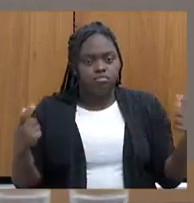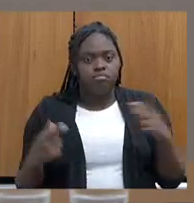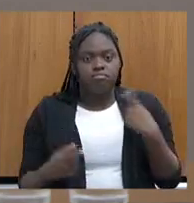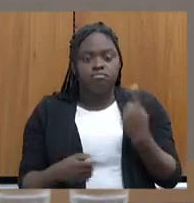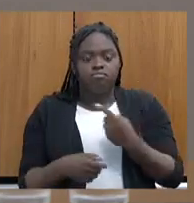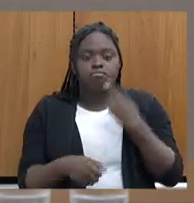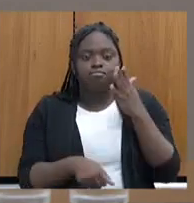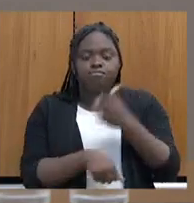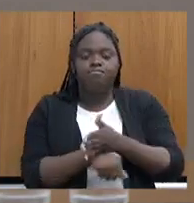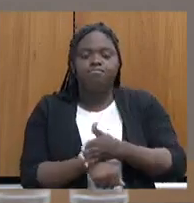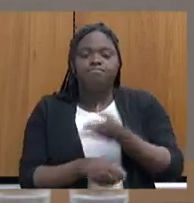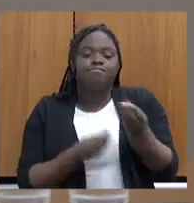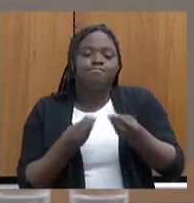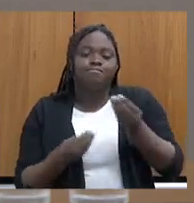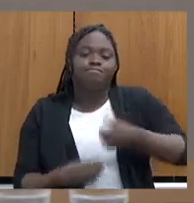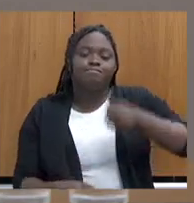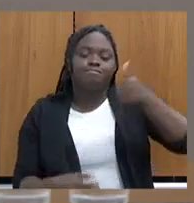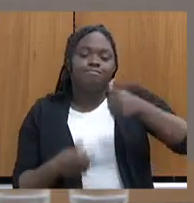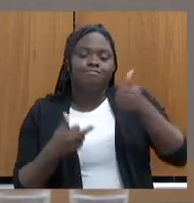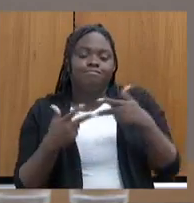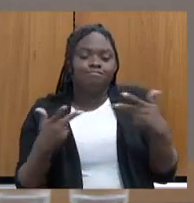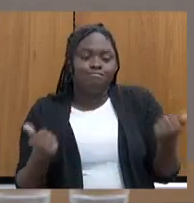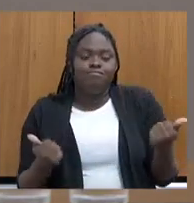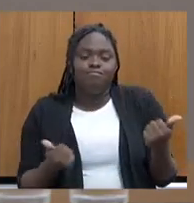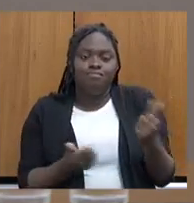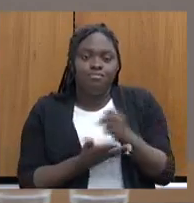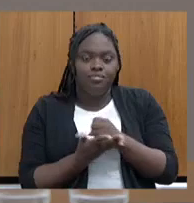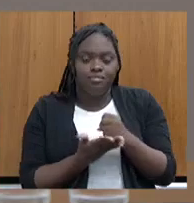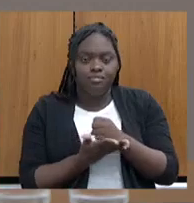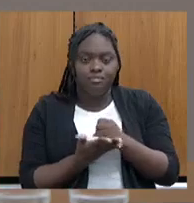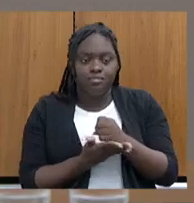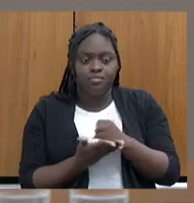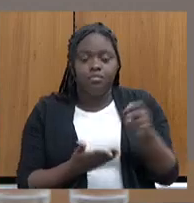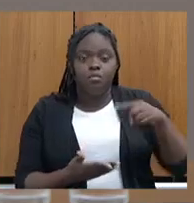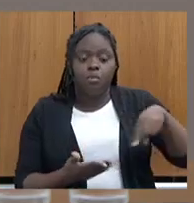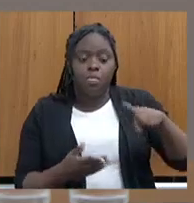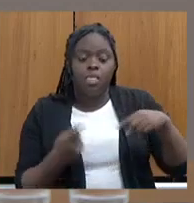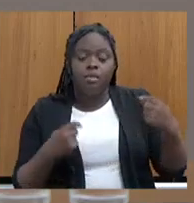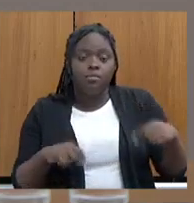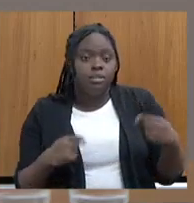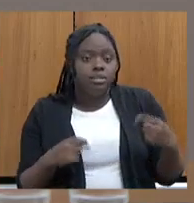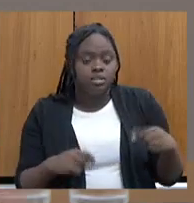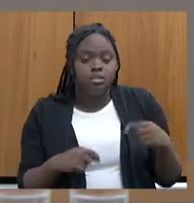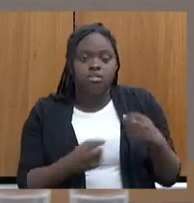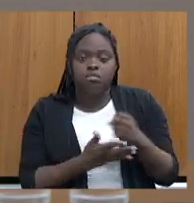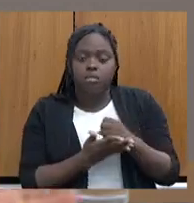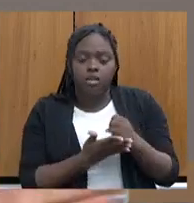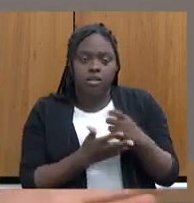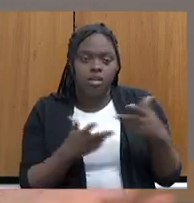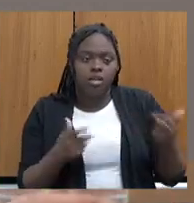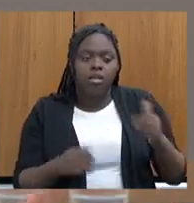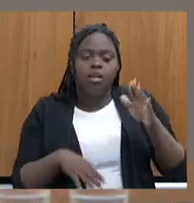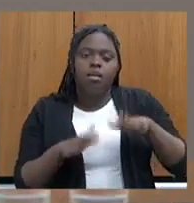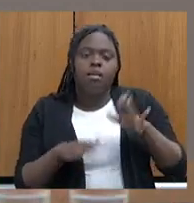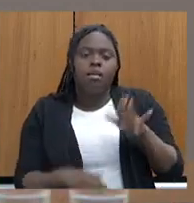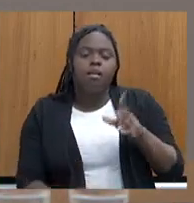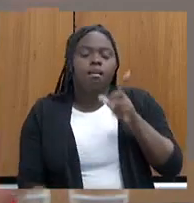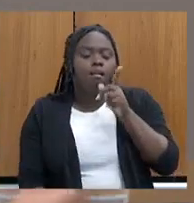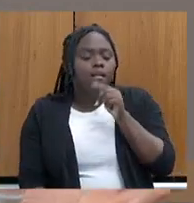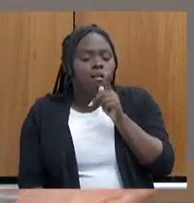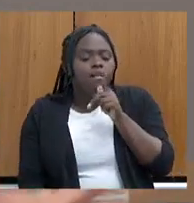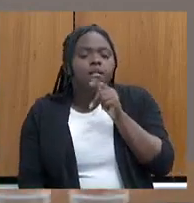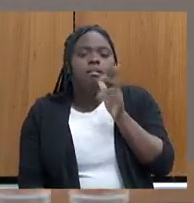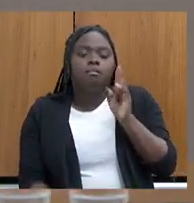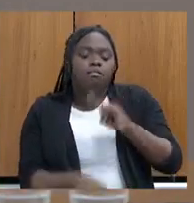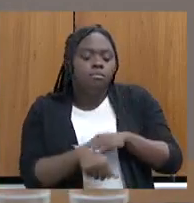gente entra com... A primeira coisa com elas é em condições básicas. Porque elas precisam de condições básicas. Normalmente, é água. Normalmente,